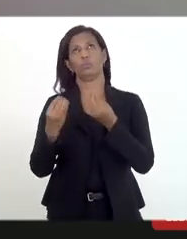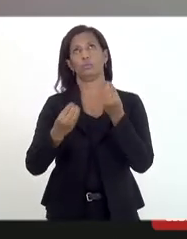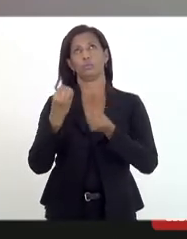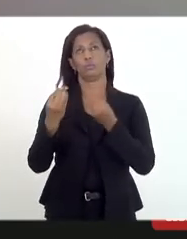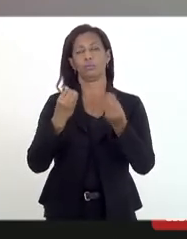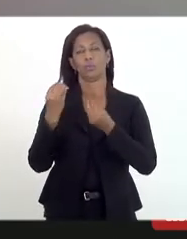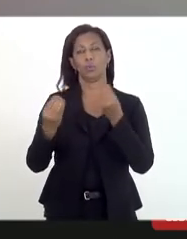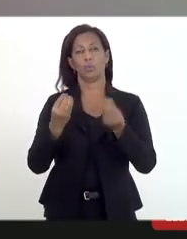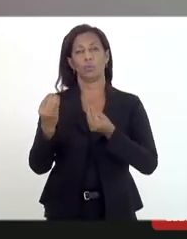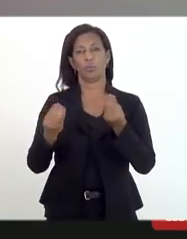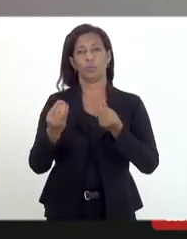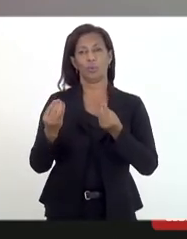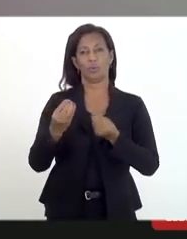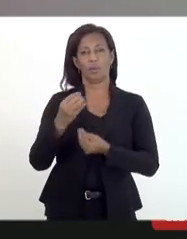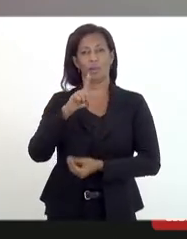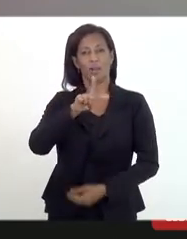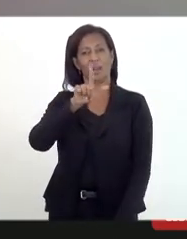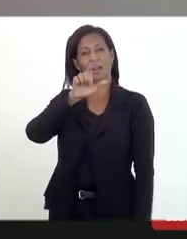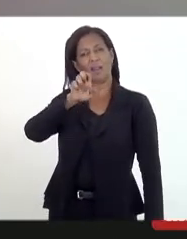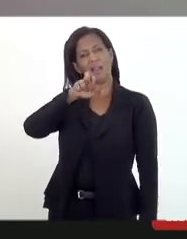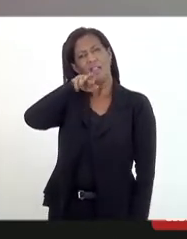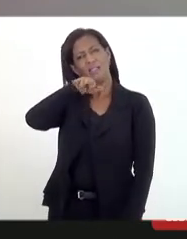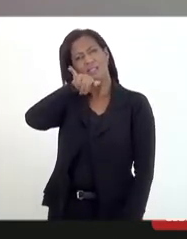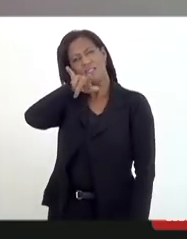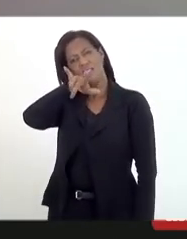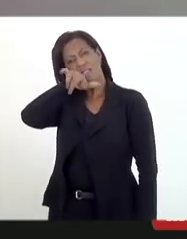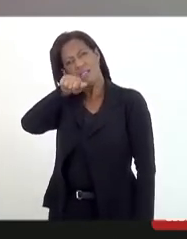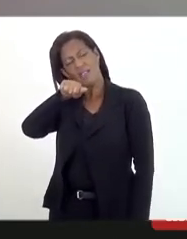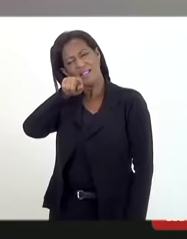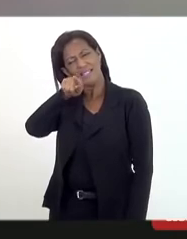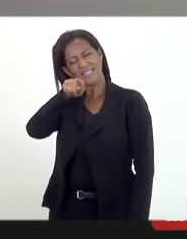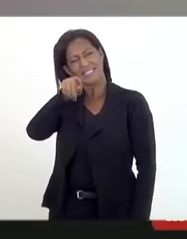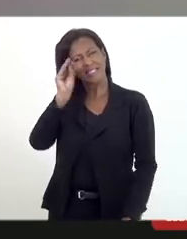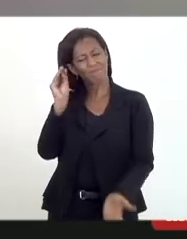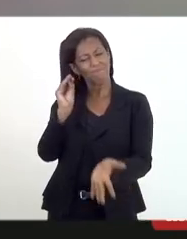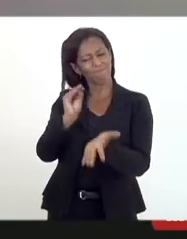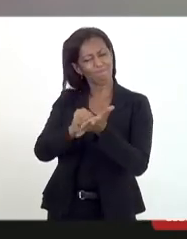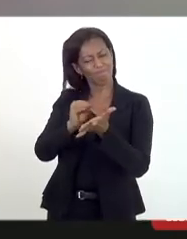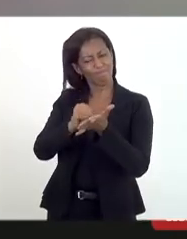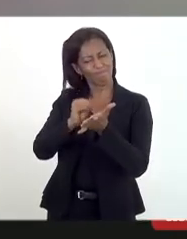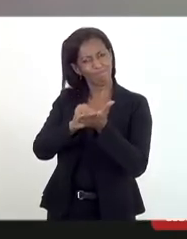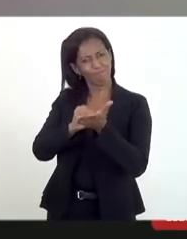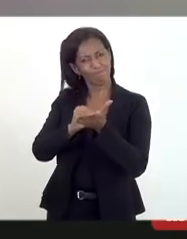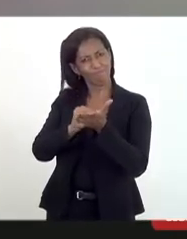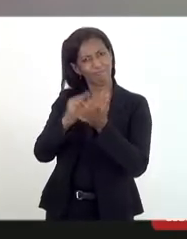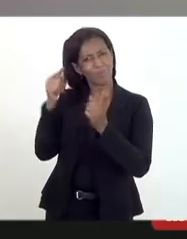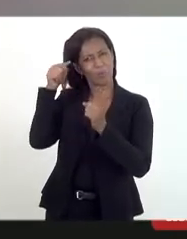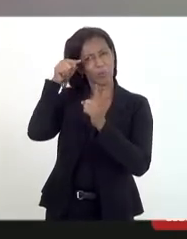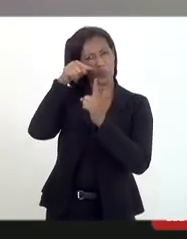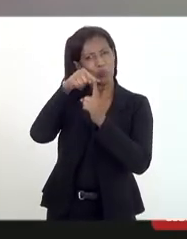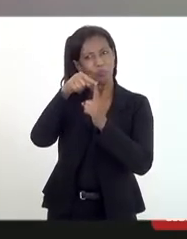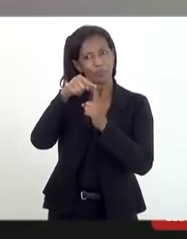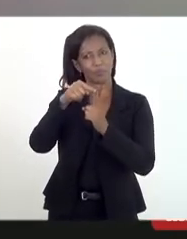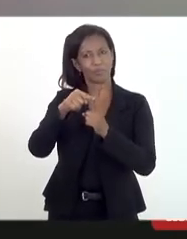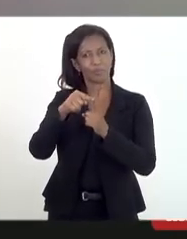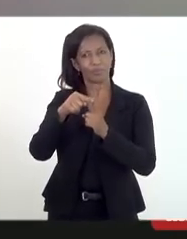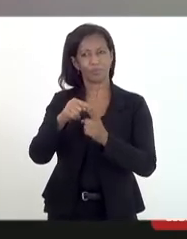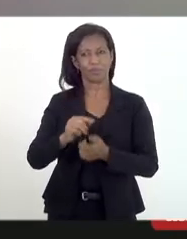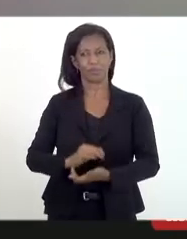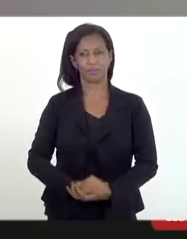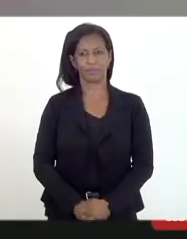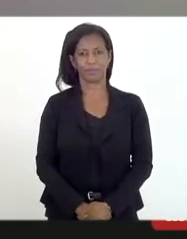leniência, eu chamei de leniência, de omissão e também objeto de um